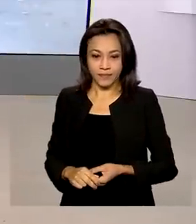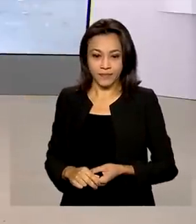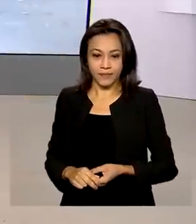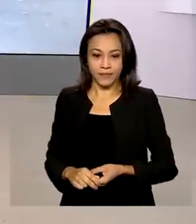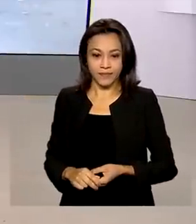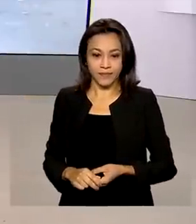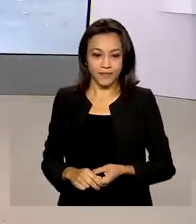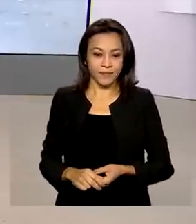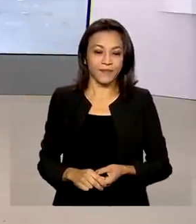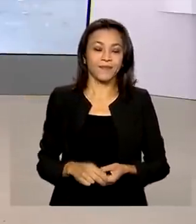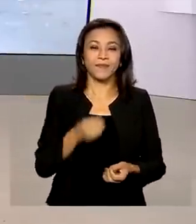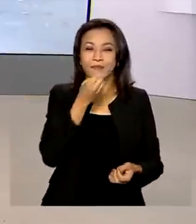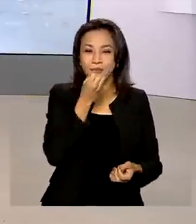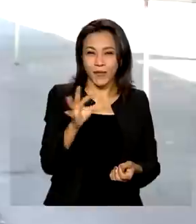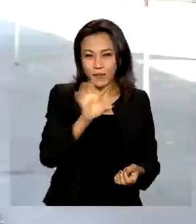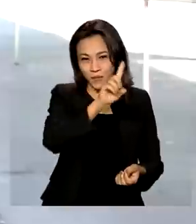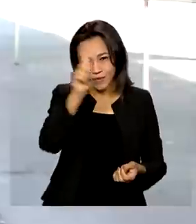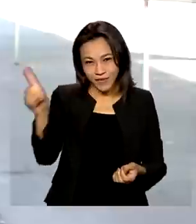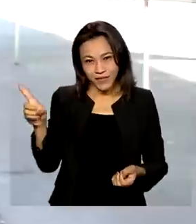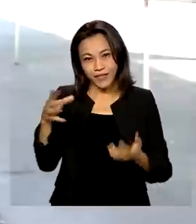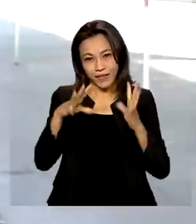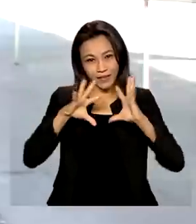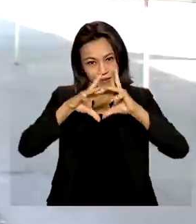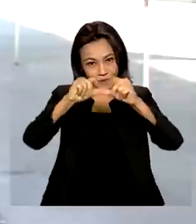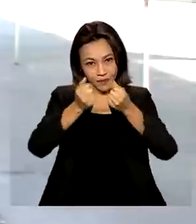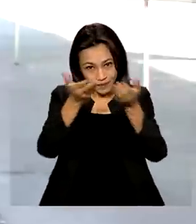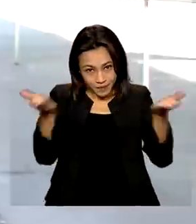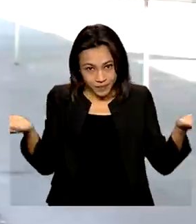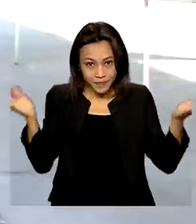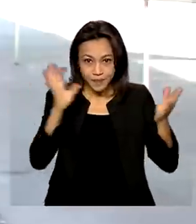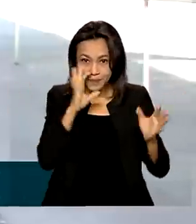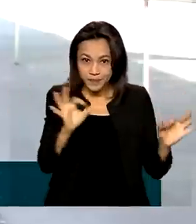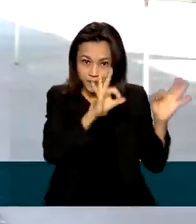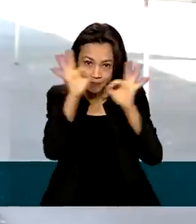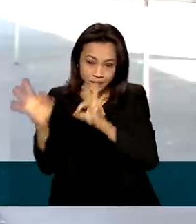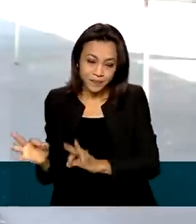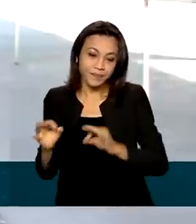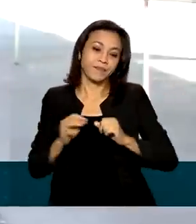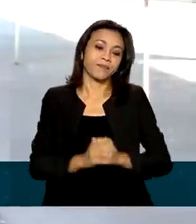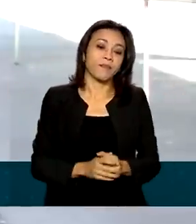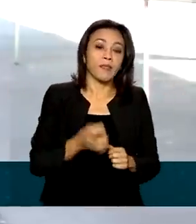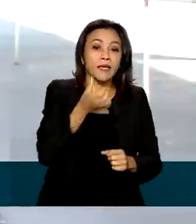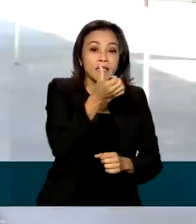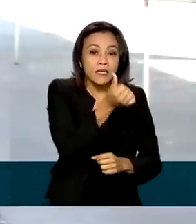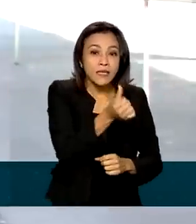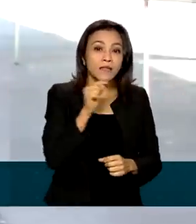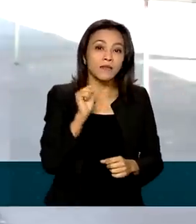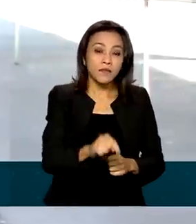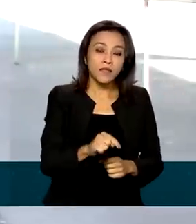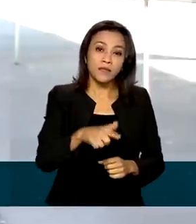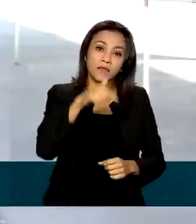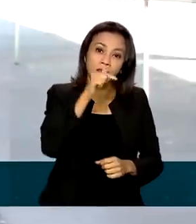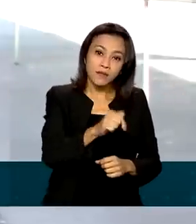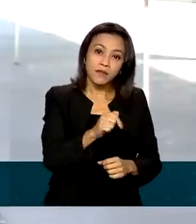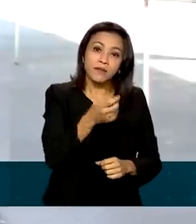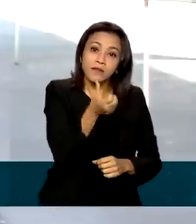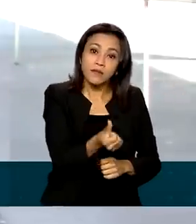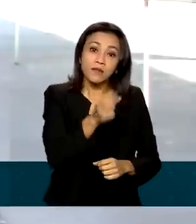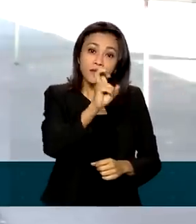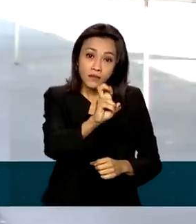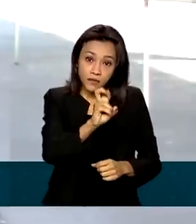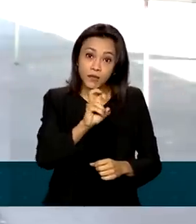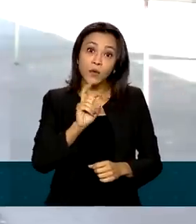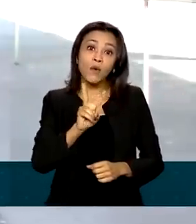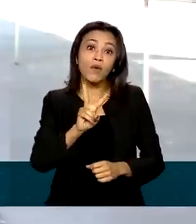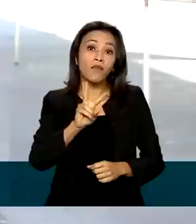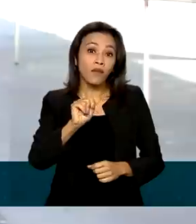Bom dia, Mara. Bom dia a todos que nos acompanham nesta manhã. Olha, são 6.765 vagas para a função